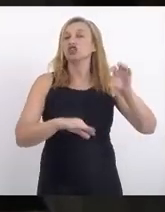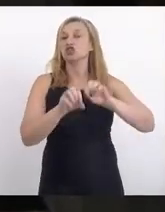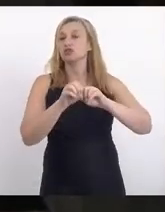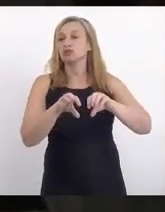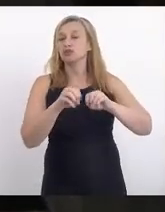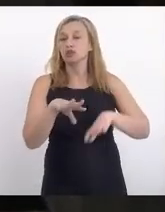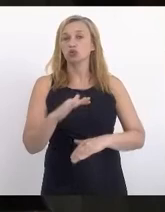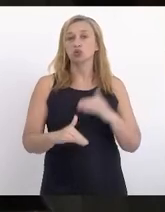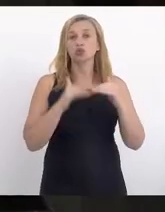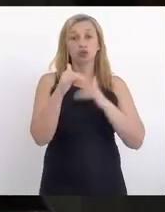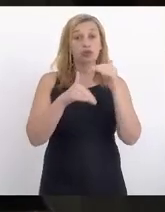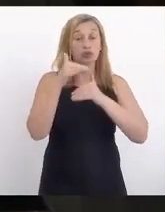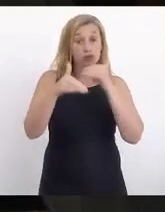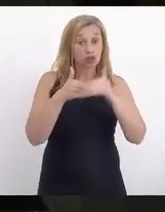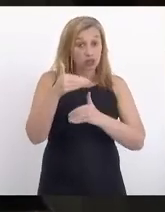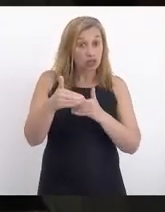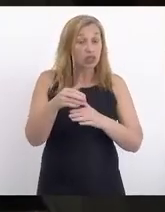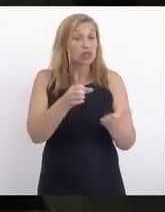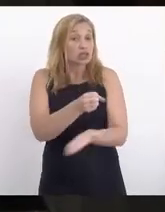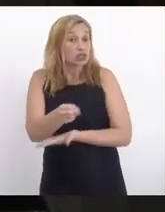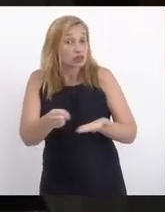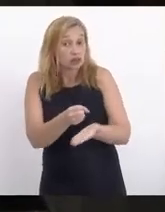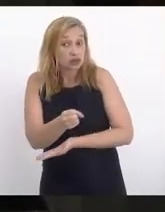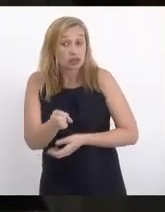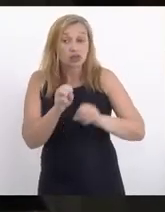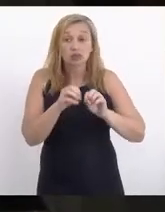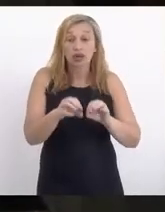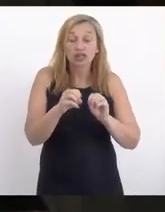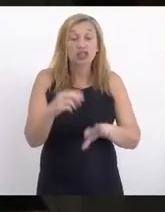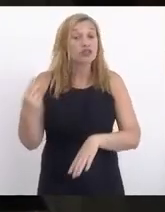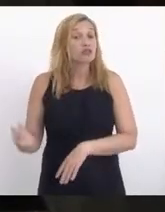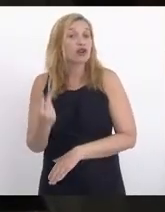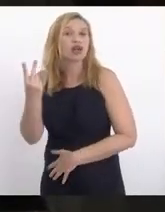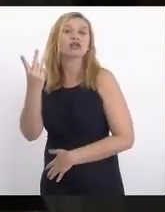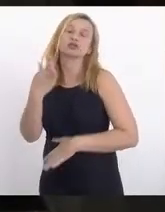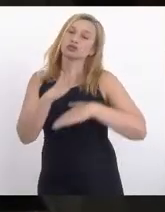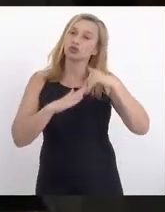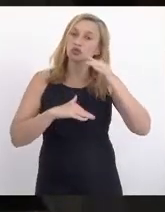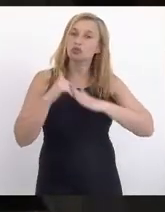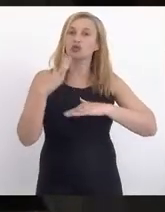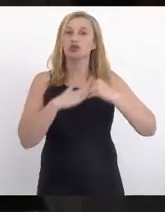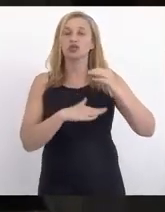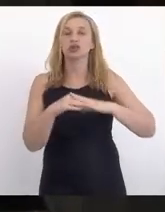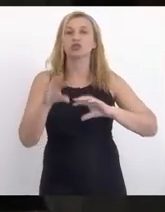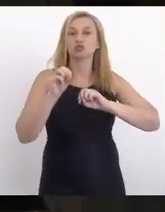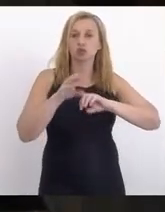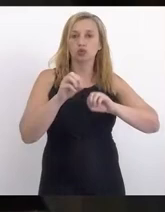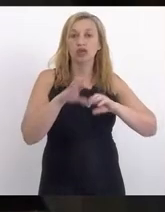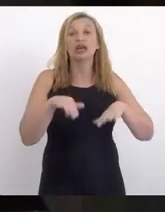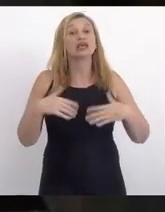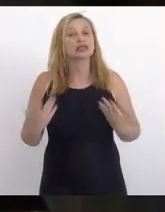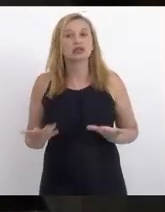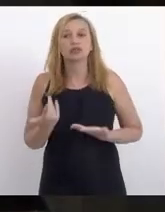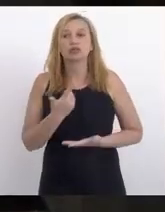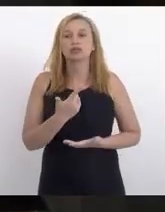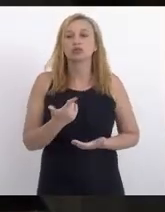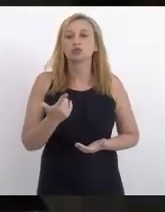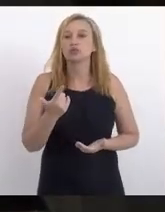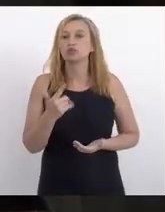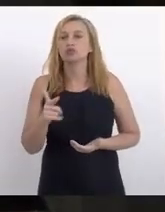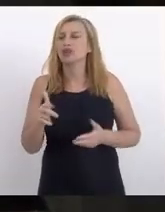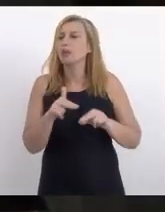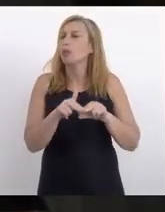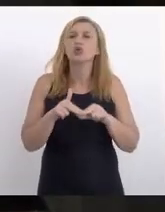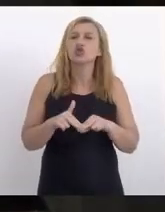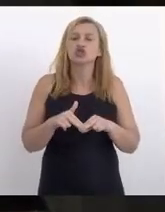de desenvolvimento da educação básica e de valorização dos profissionais da educação. Então, não há justificativa